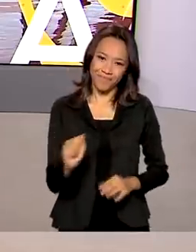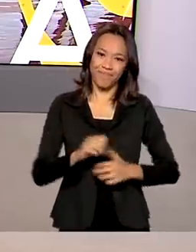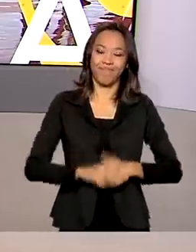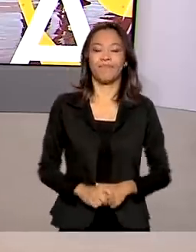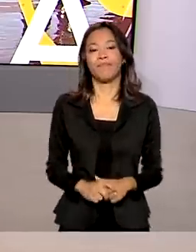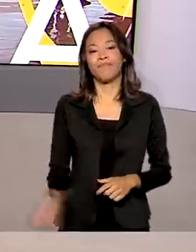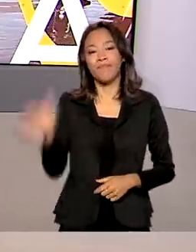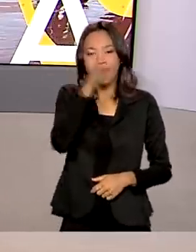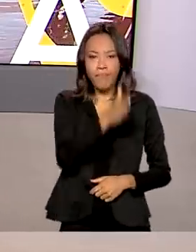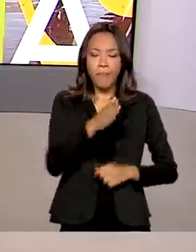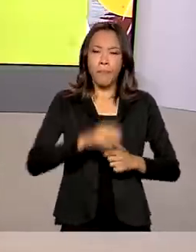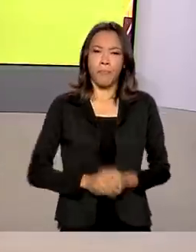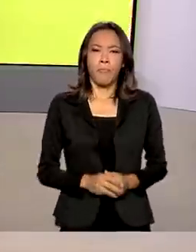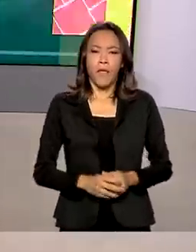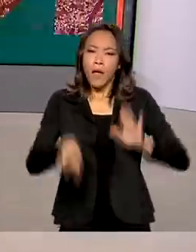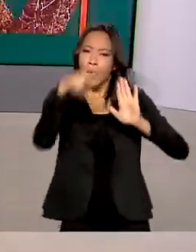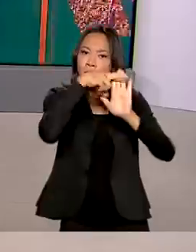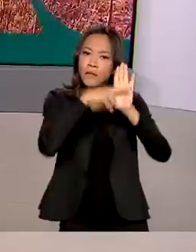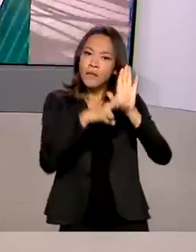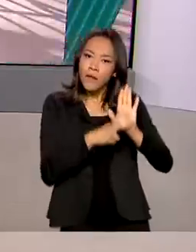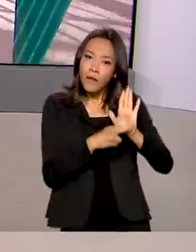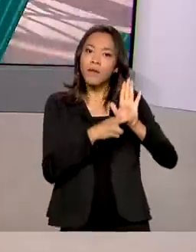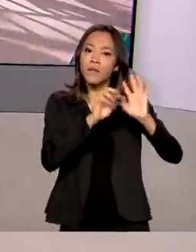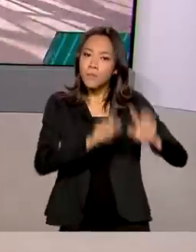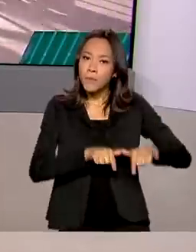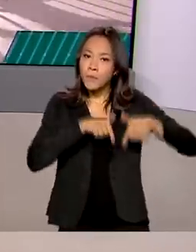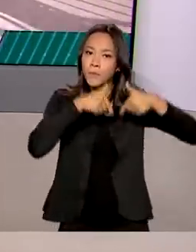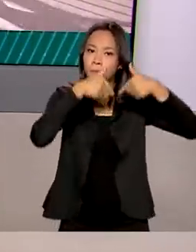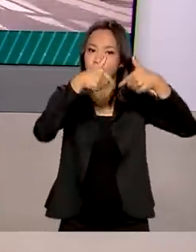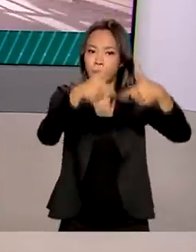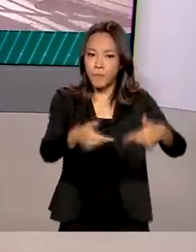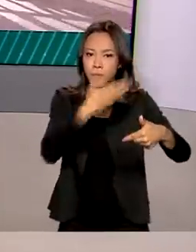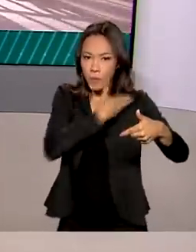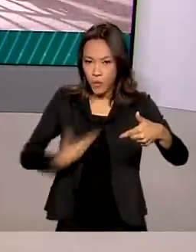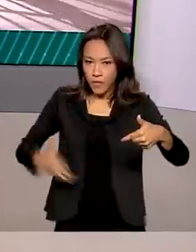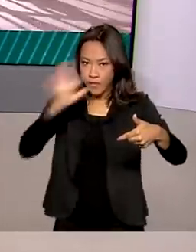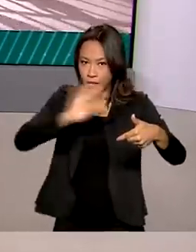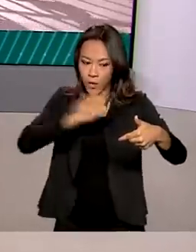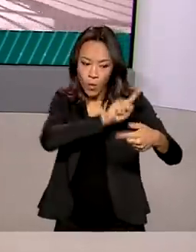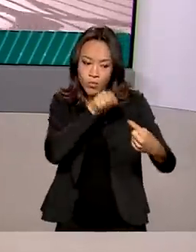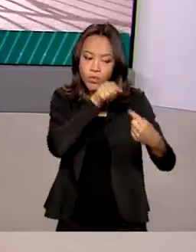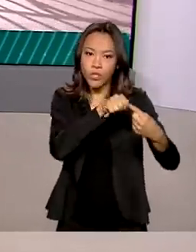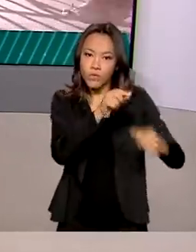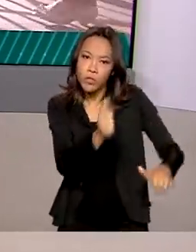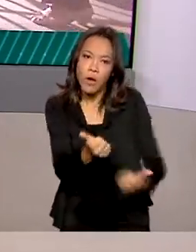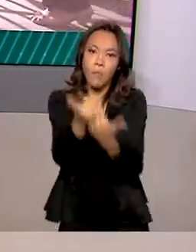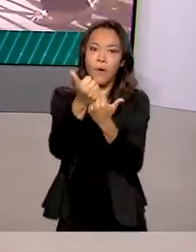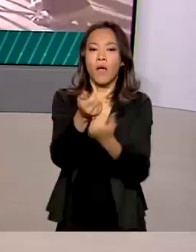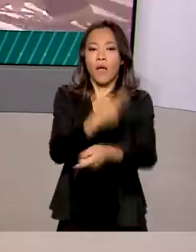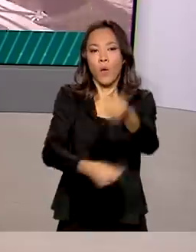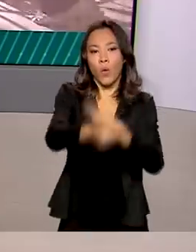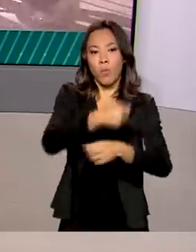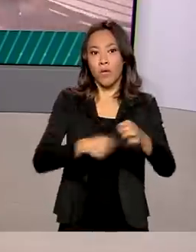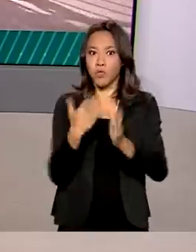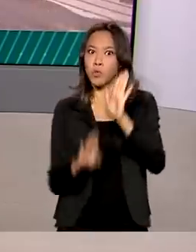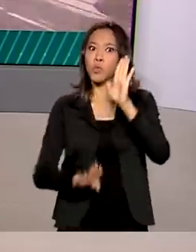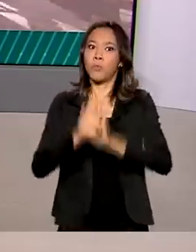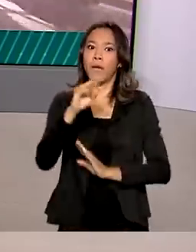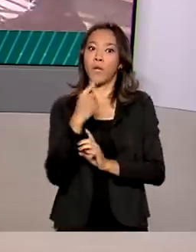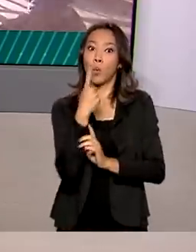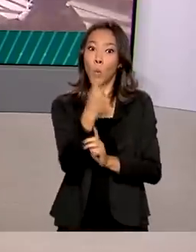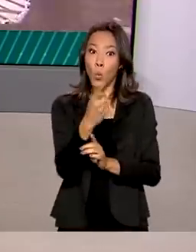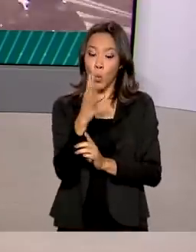As medidas executadas pelo governo federal para incentivar a economia superaram 1,169